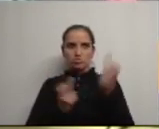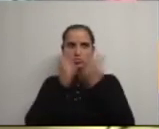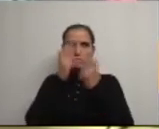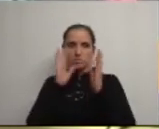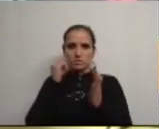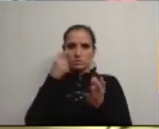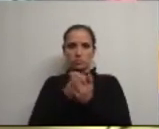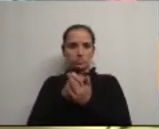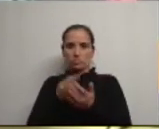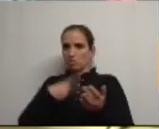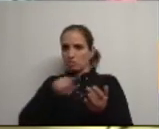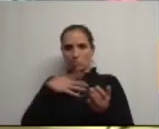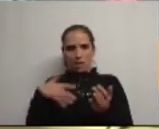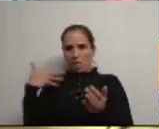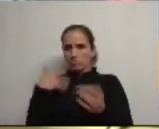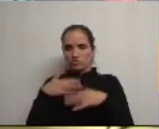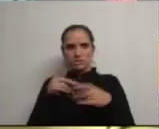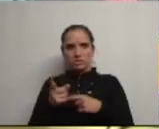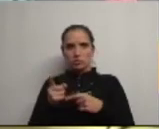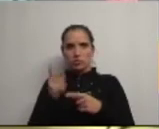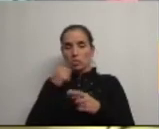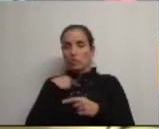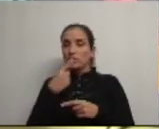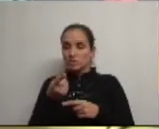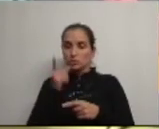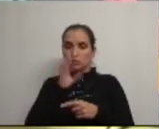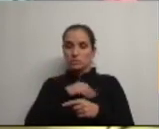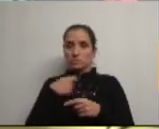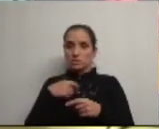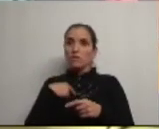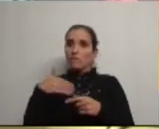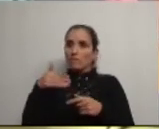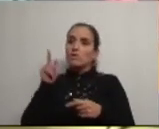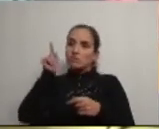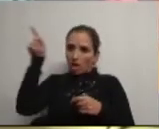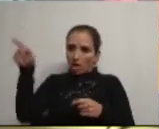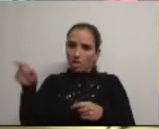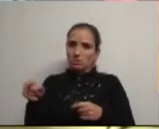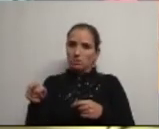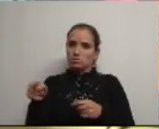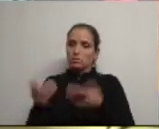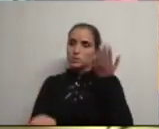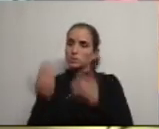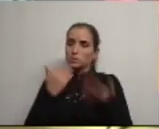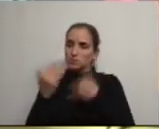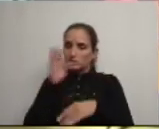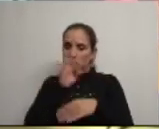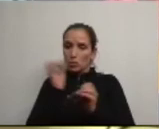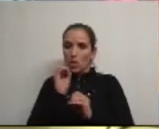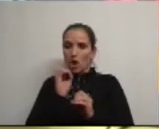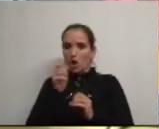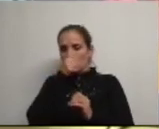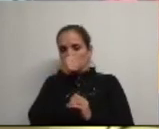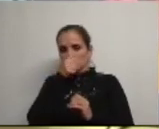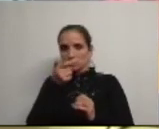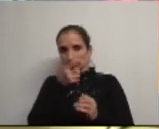impostos e nós não queremos fazer aquilo que eu lhe disse Sr. Presidente é que íamos lá e tirávamos o resto se não houvesse uma ocupação o Sr. trouxe